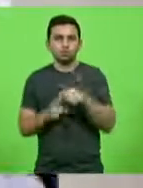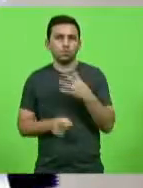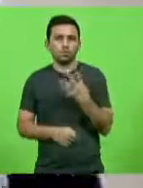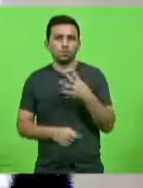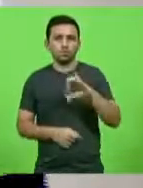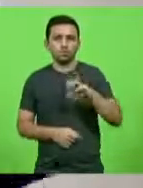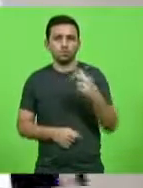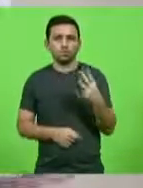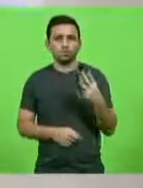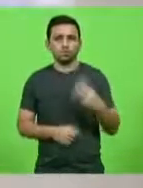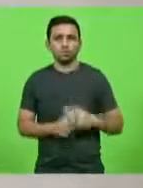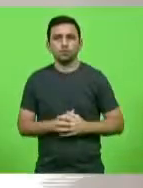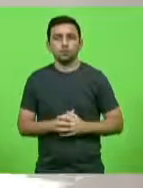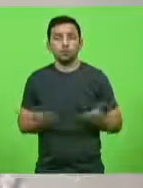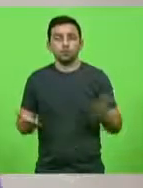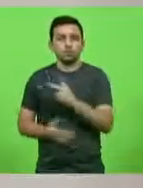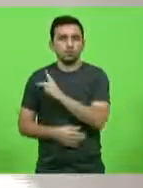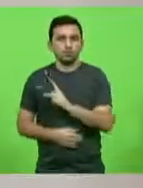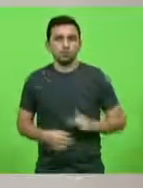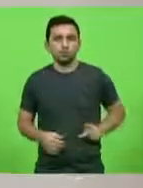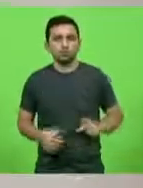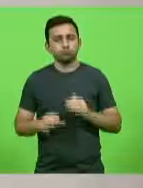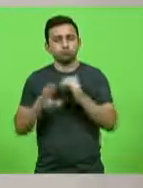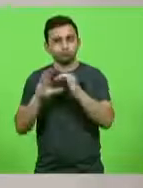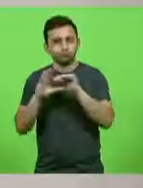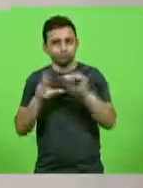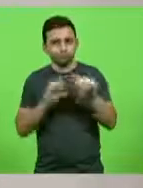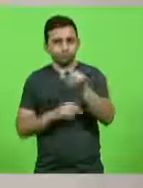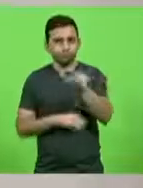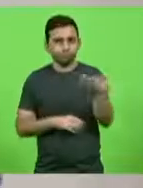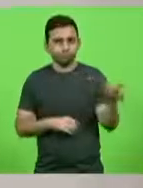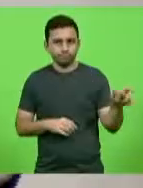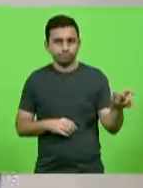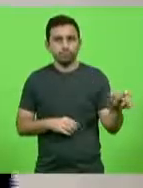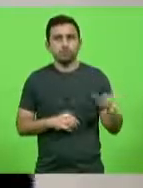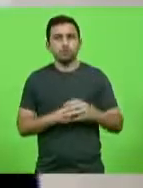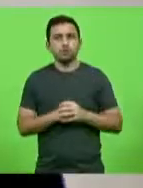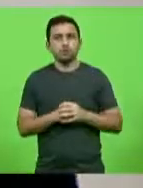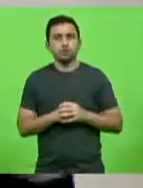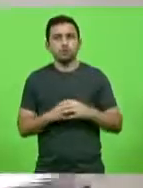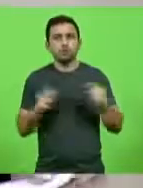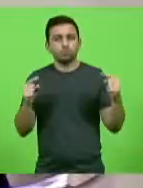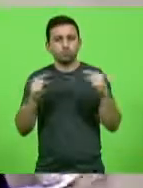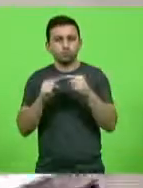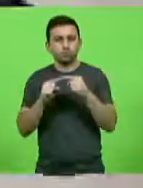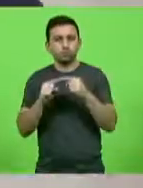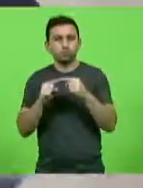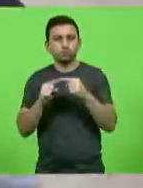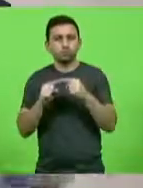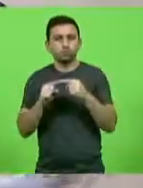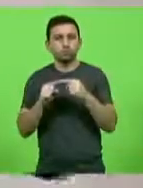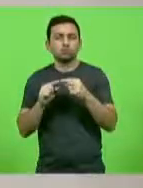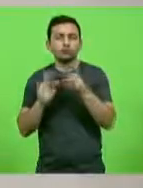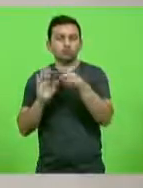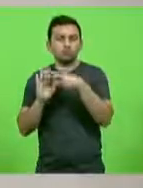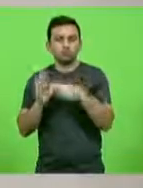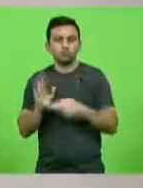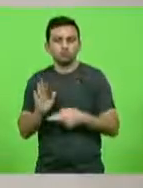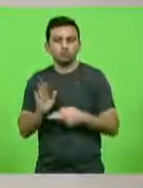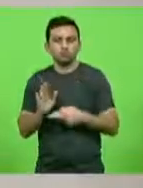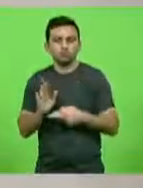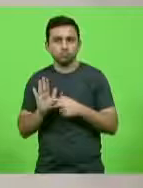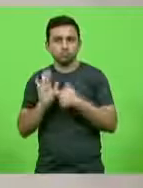Esta presidência comunica que encaminhará aos destinatários conforme determina os requerimentos internos. As seguintes